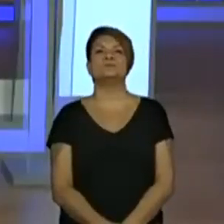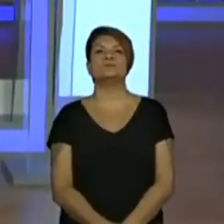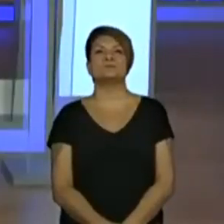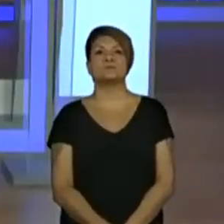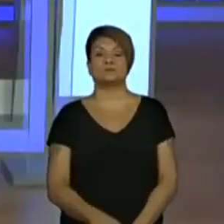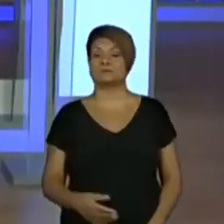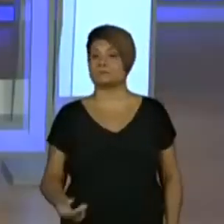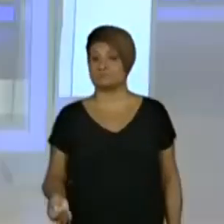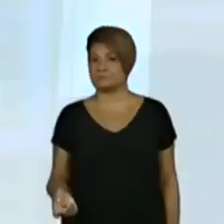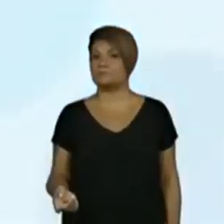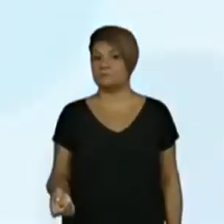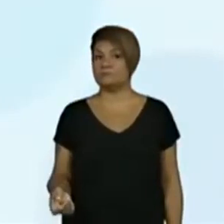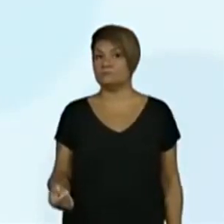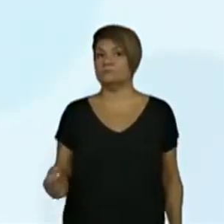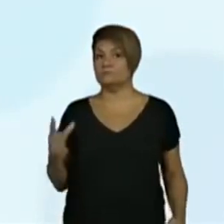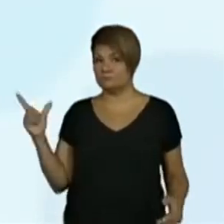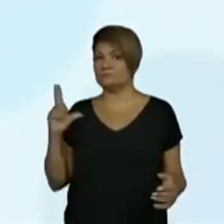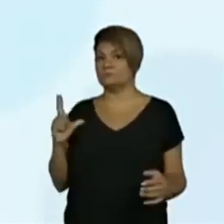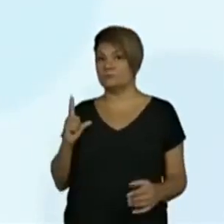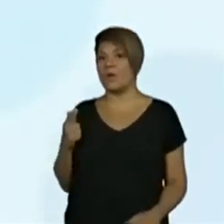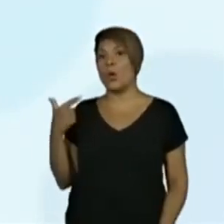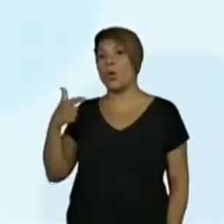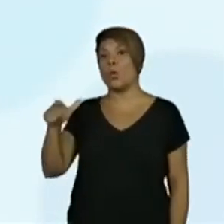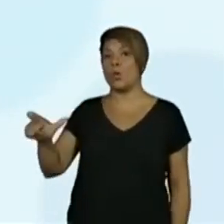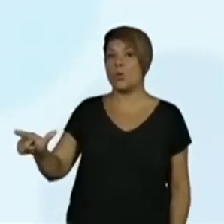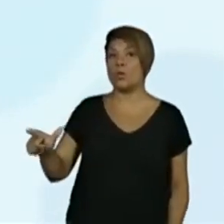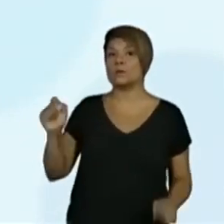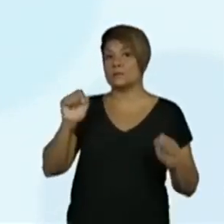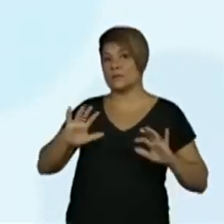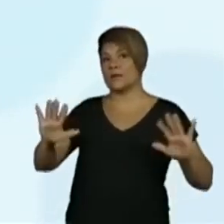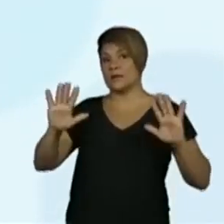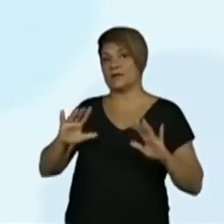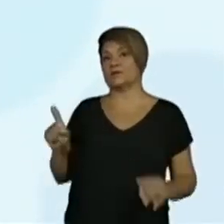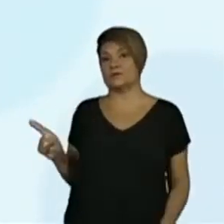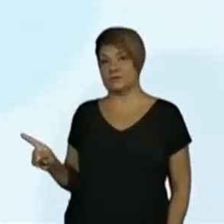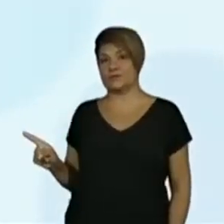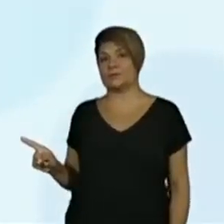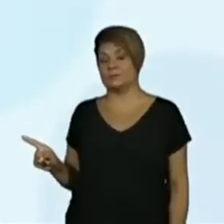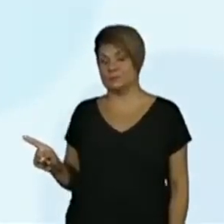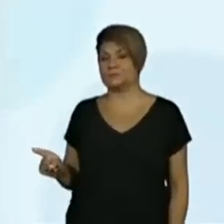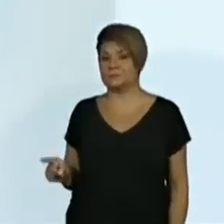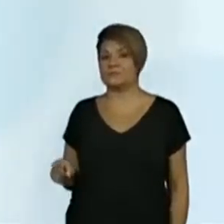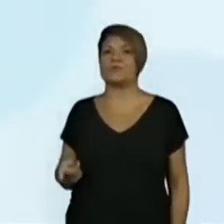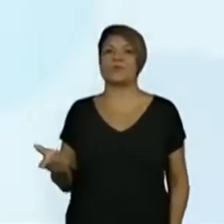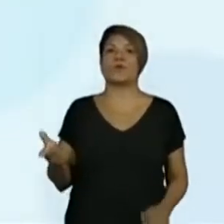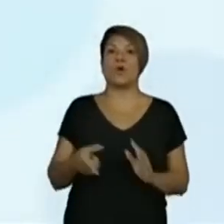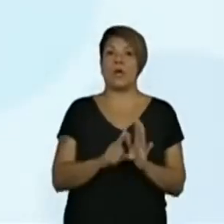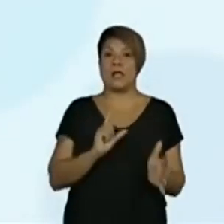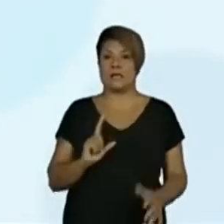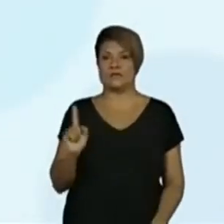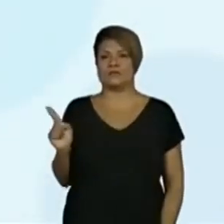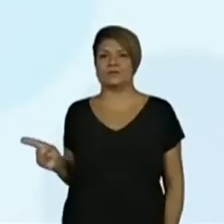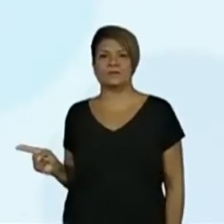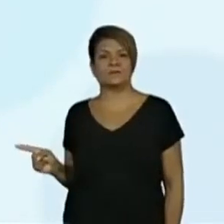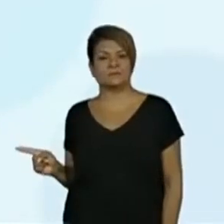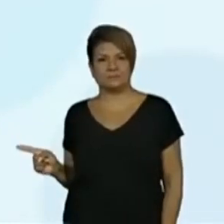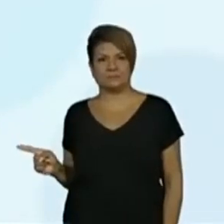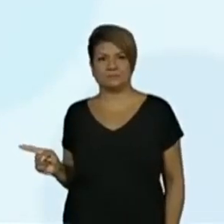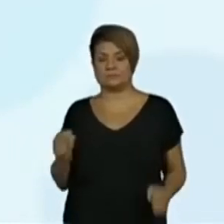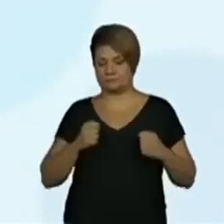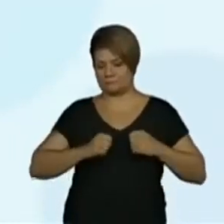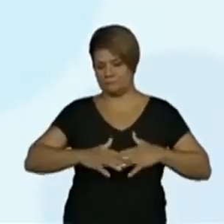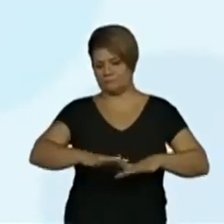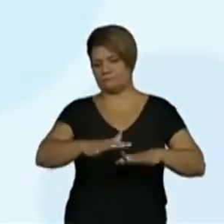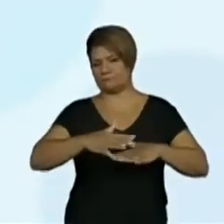Olha só. Aparece uma outra imagem. Se a gente olhar um pouquinho, vou até voltar para a gente observar. Aqui eu estou vendo o